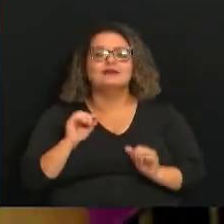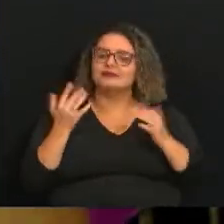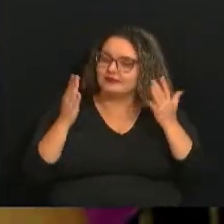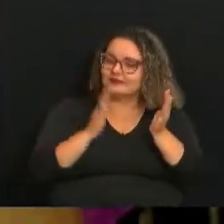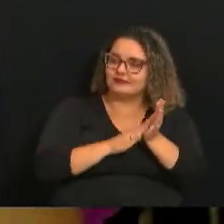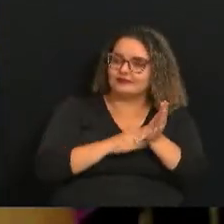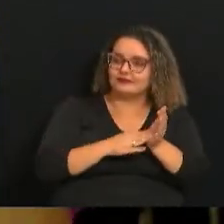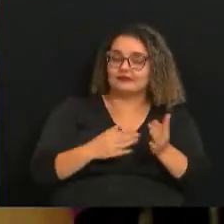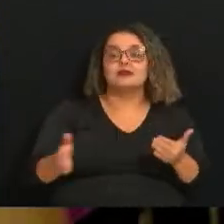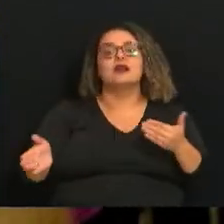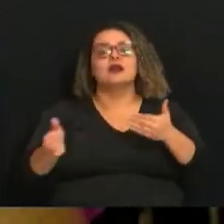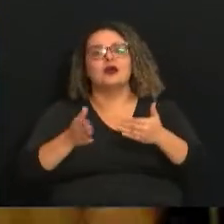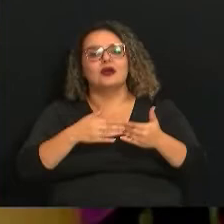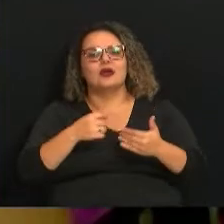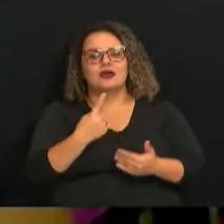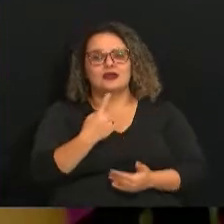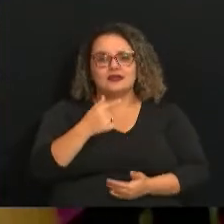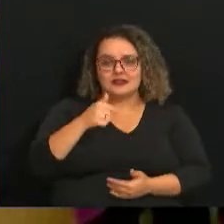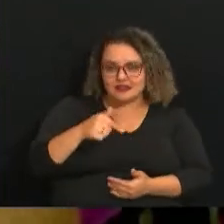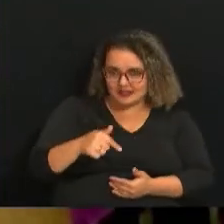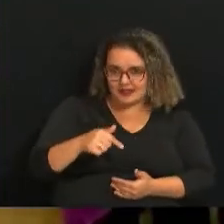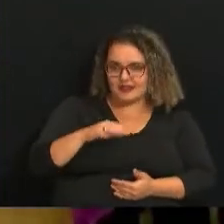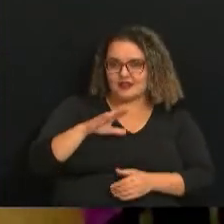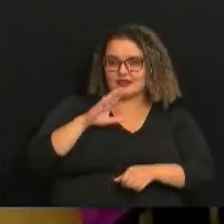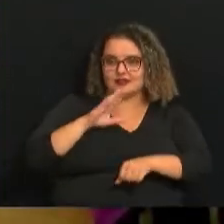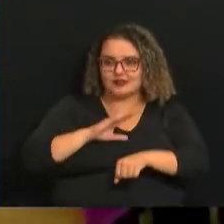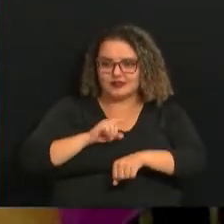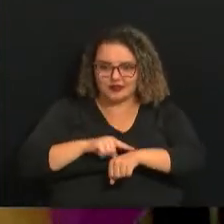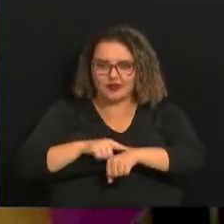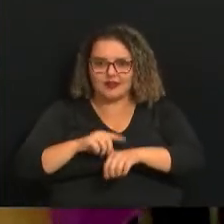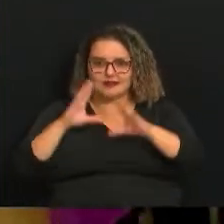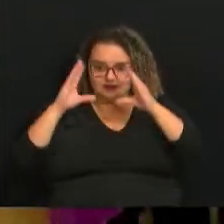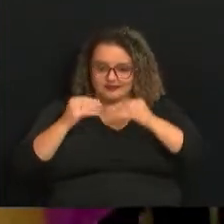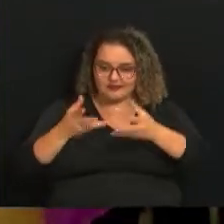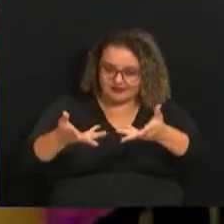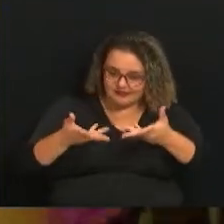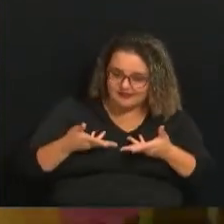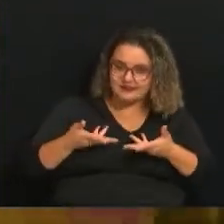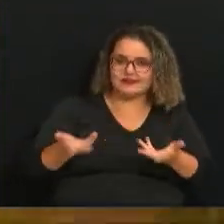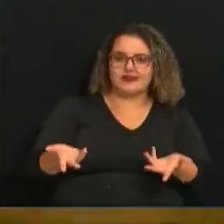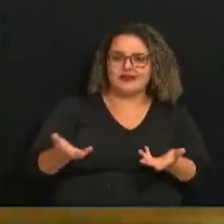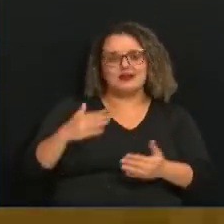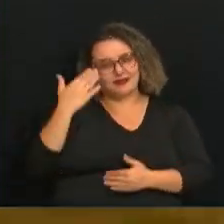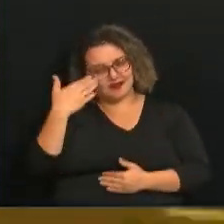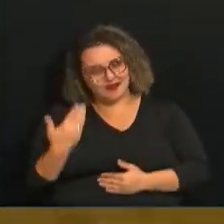encerramento às 17. Então, o público quiser vir conhecer, nos prestigiar, vai ser uma honra.